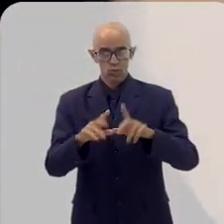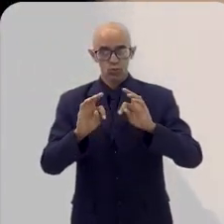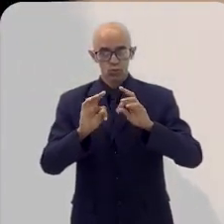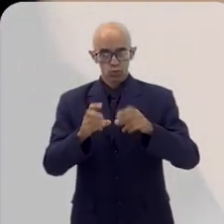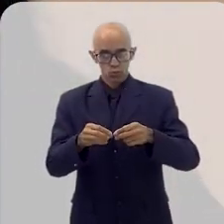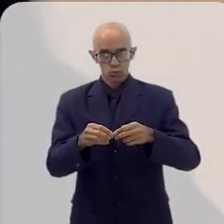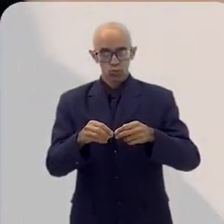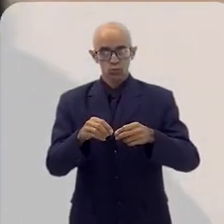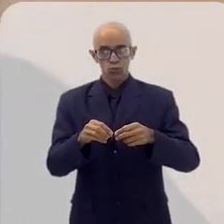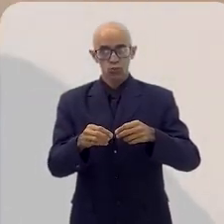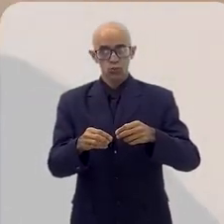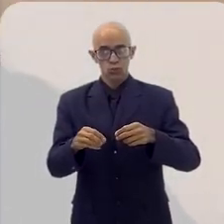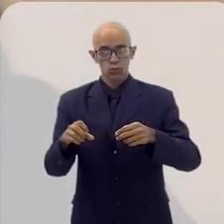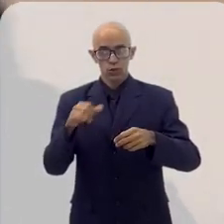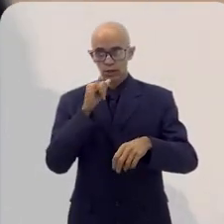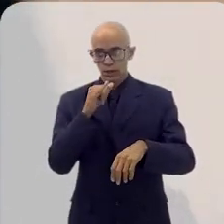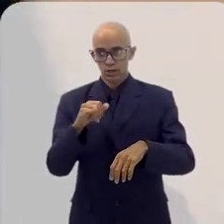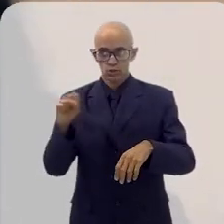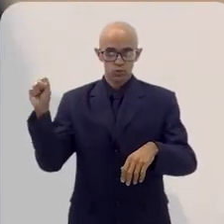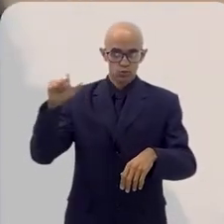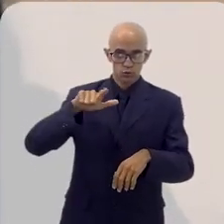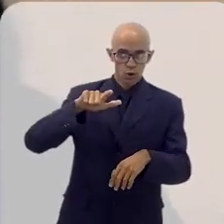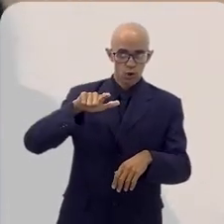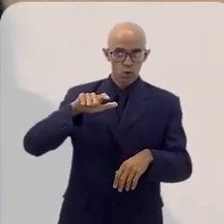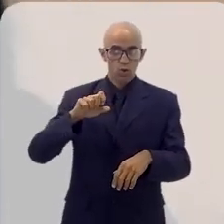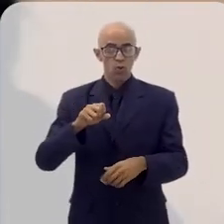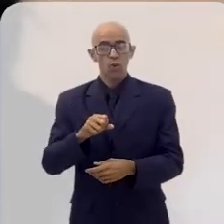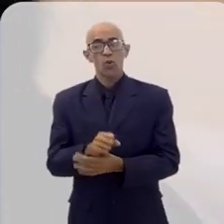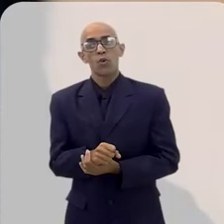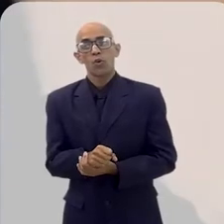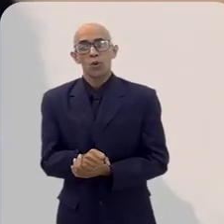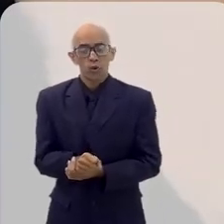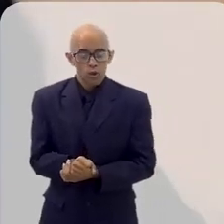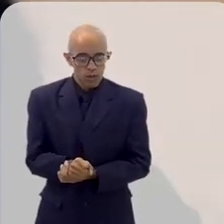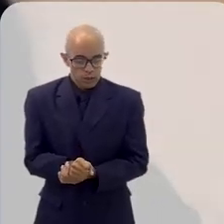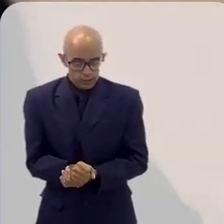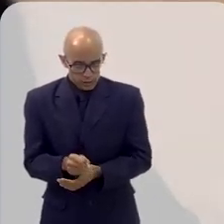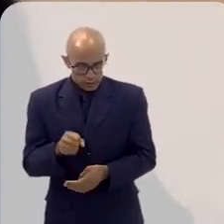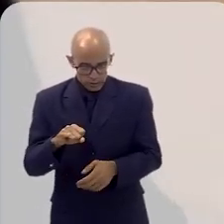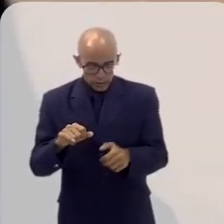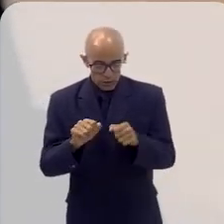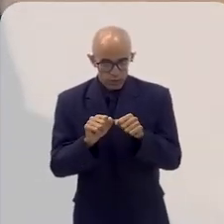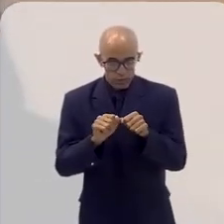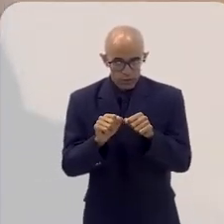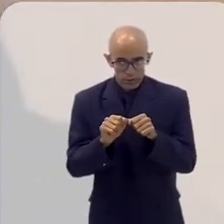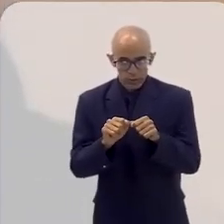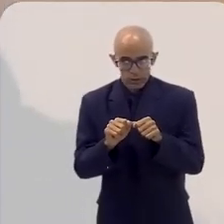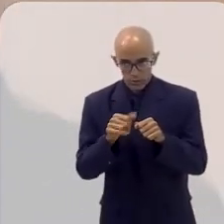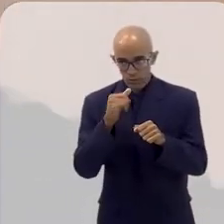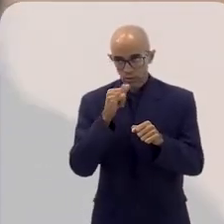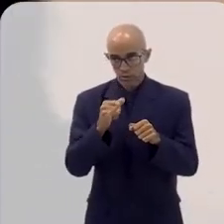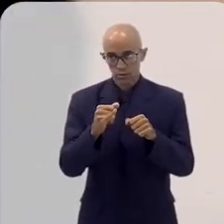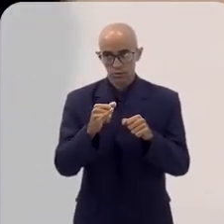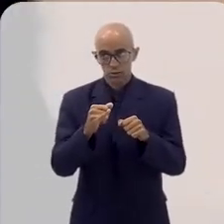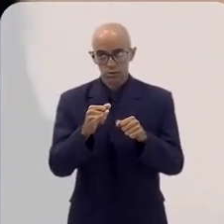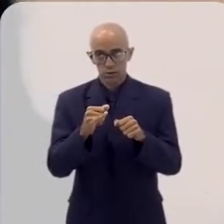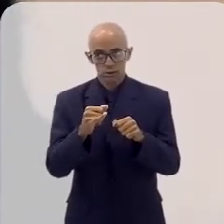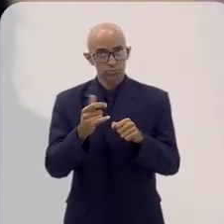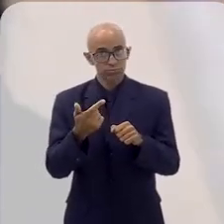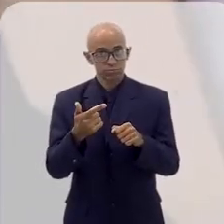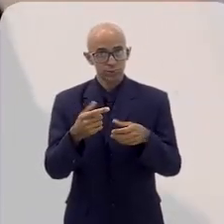manutenção. Tudo isso com a energia solar, no autoconsumo remoto, ali onde você está gerando e